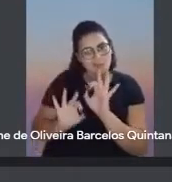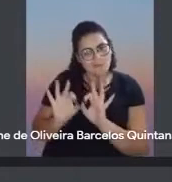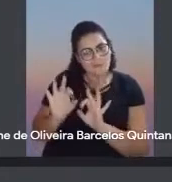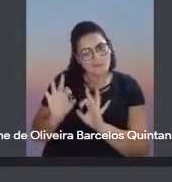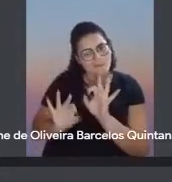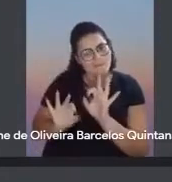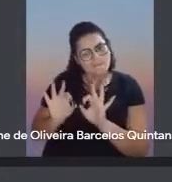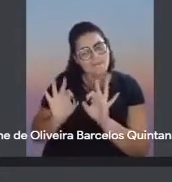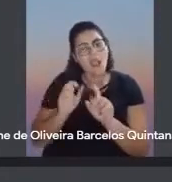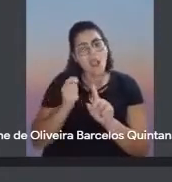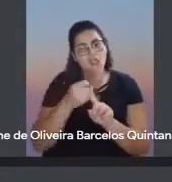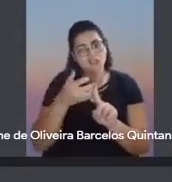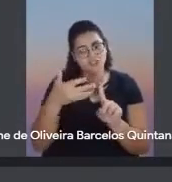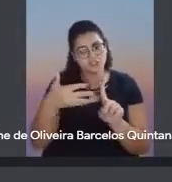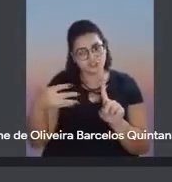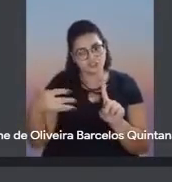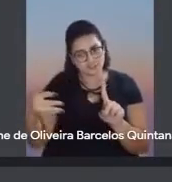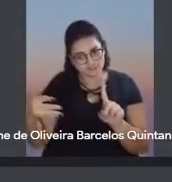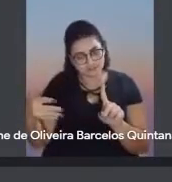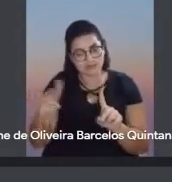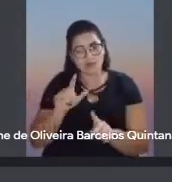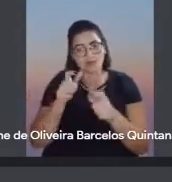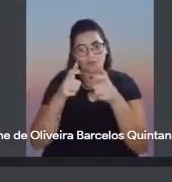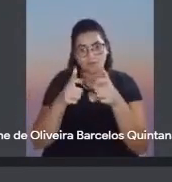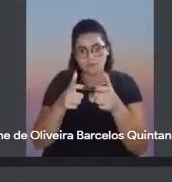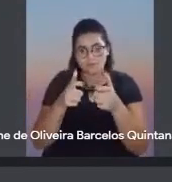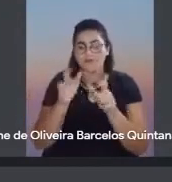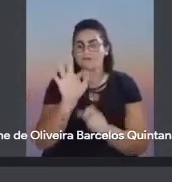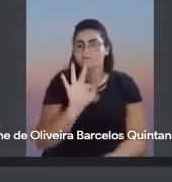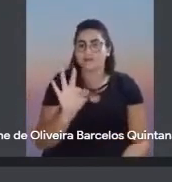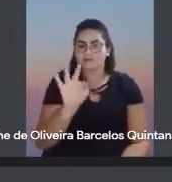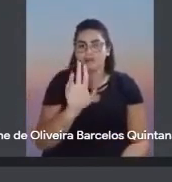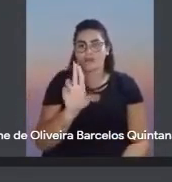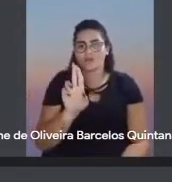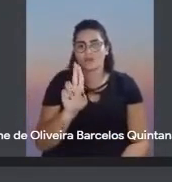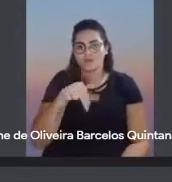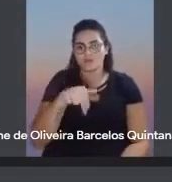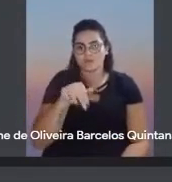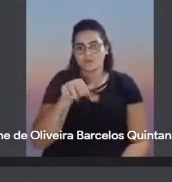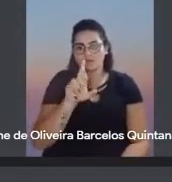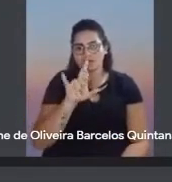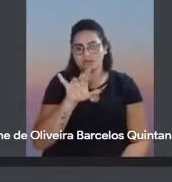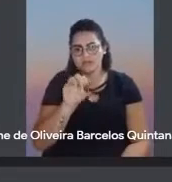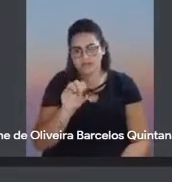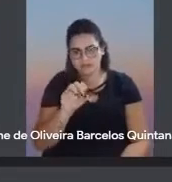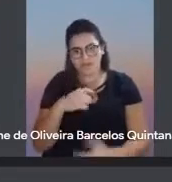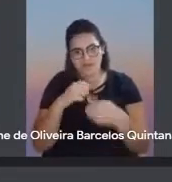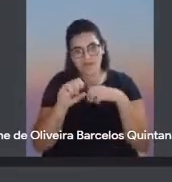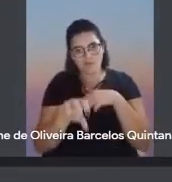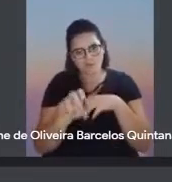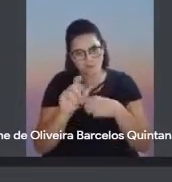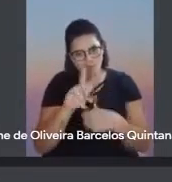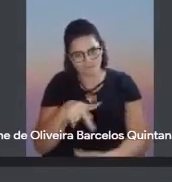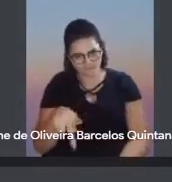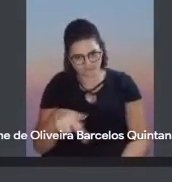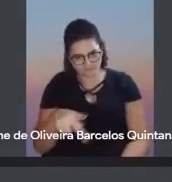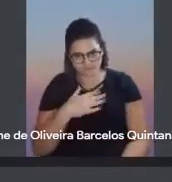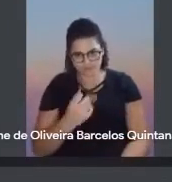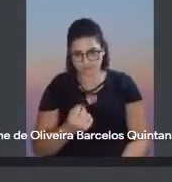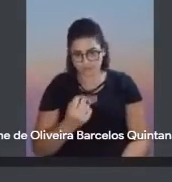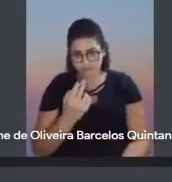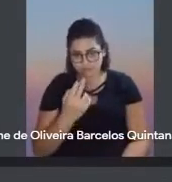extensão na Unirio, que é a universidade onde eu dou aula. E, assim, foi um projeto, assim,